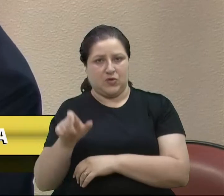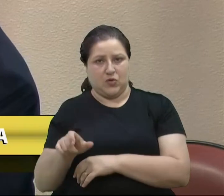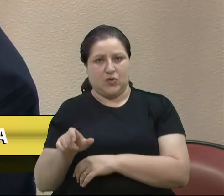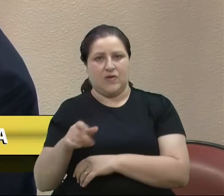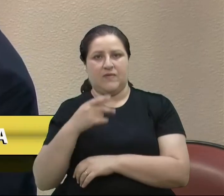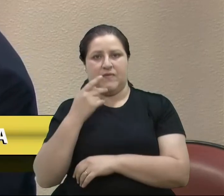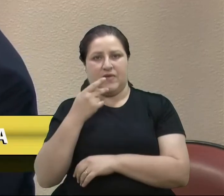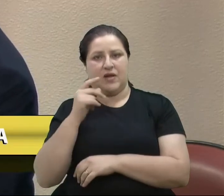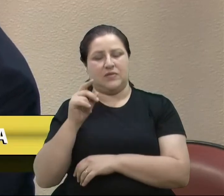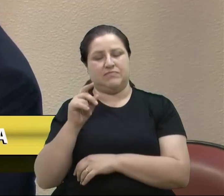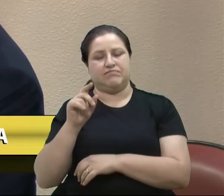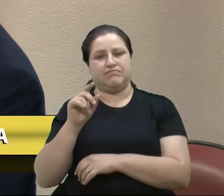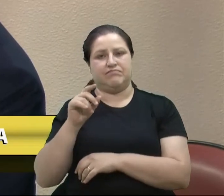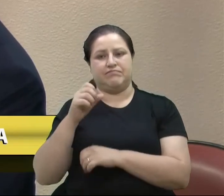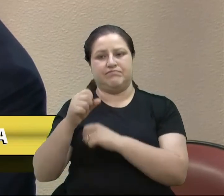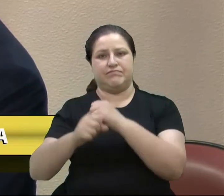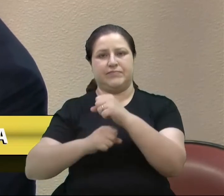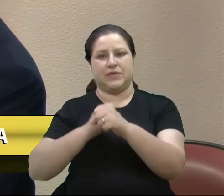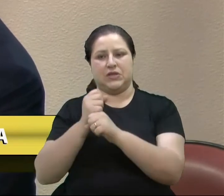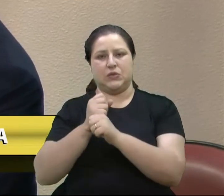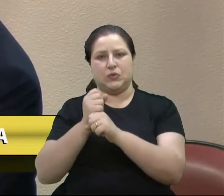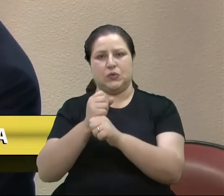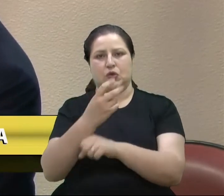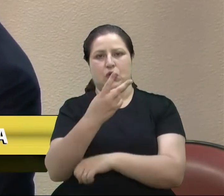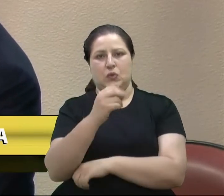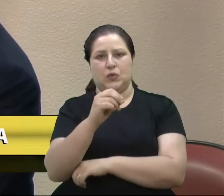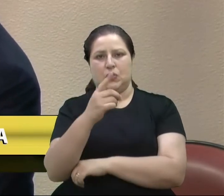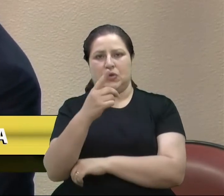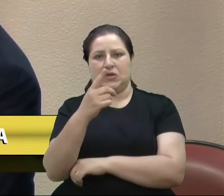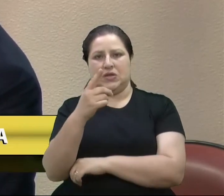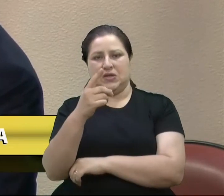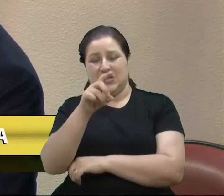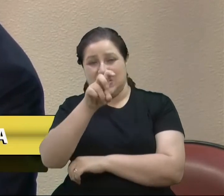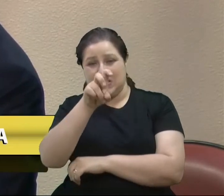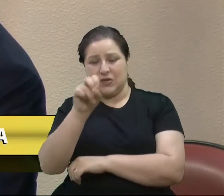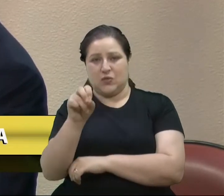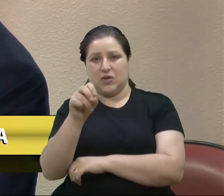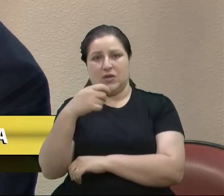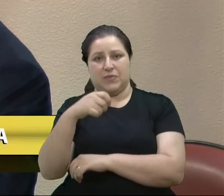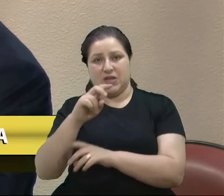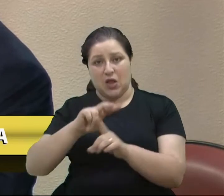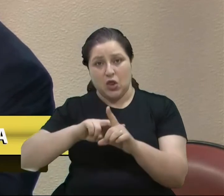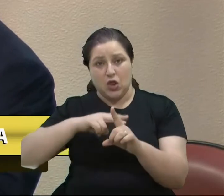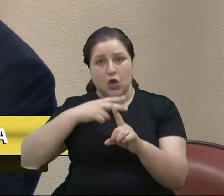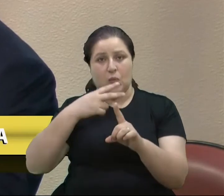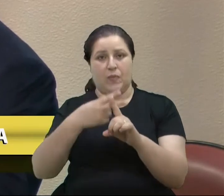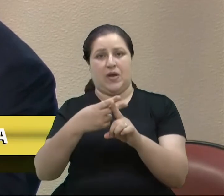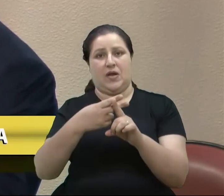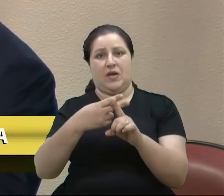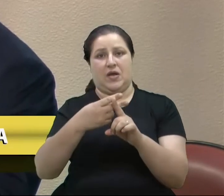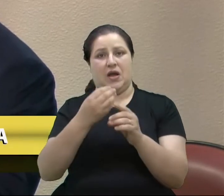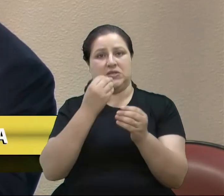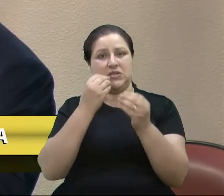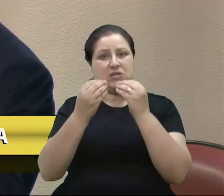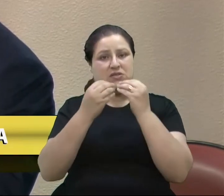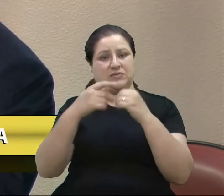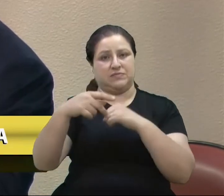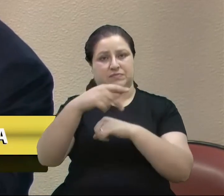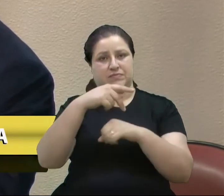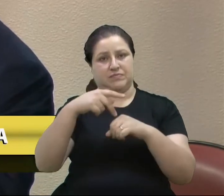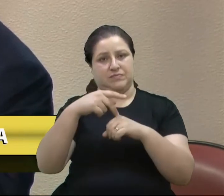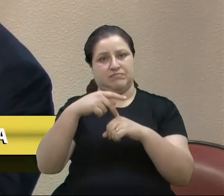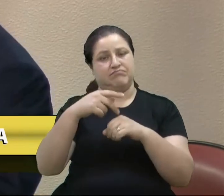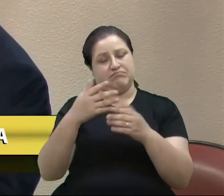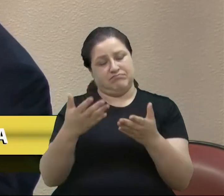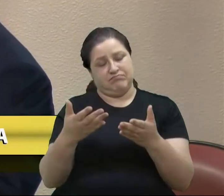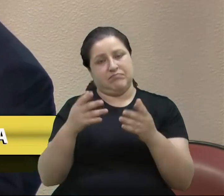em 2050 nós precisamos dobrar o quantitativo de alimento do nosso país. Consequentemente, os idosos vivem